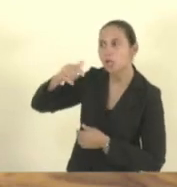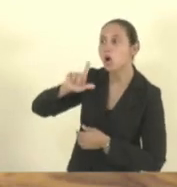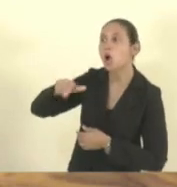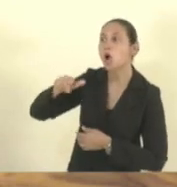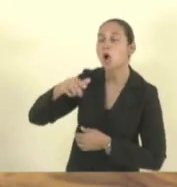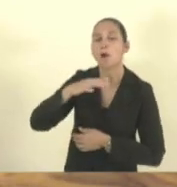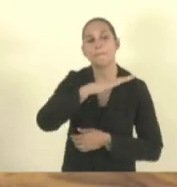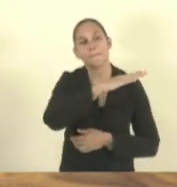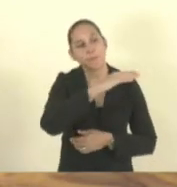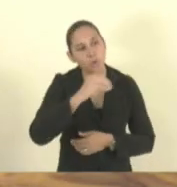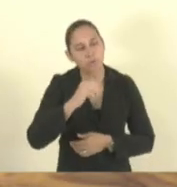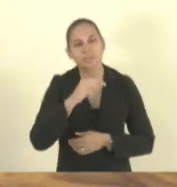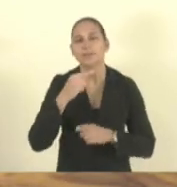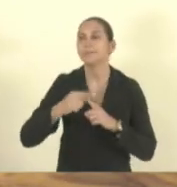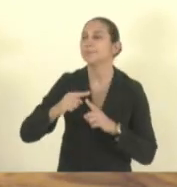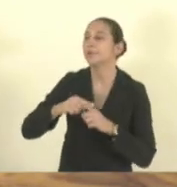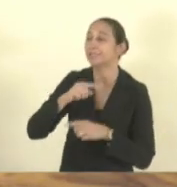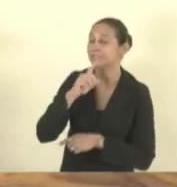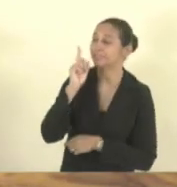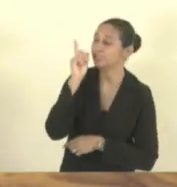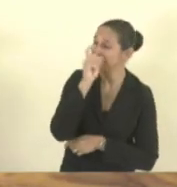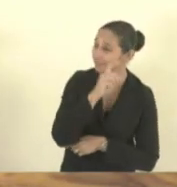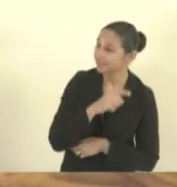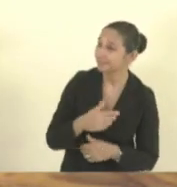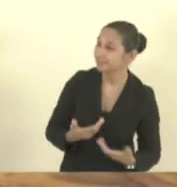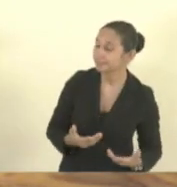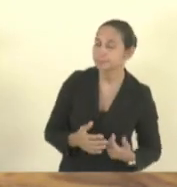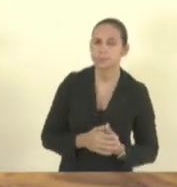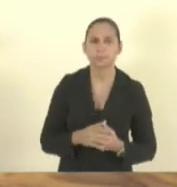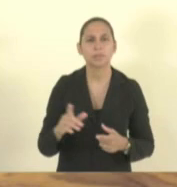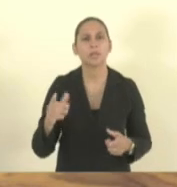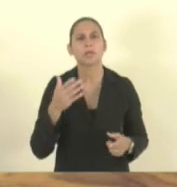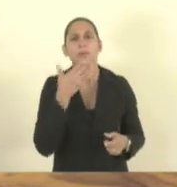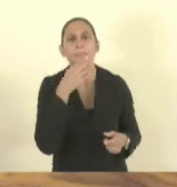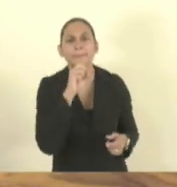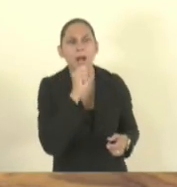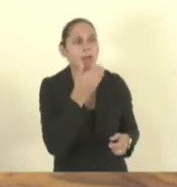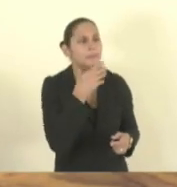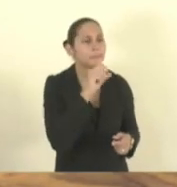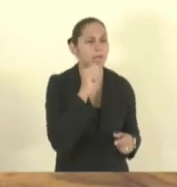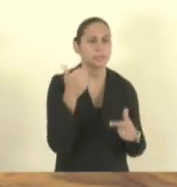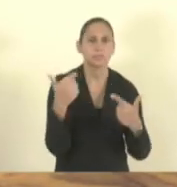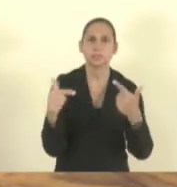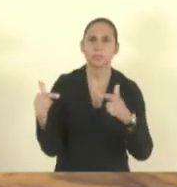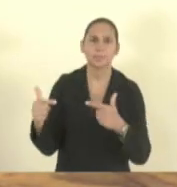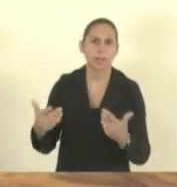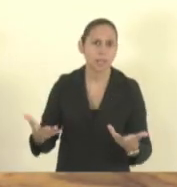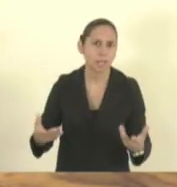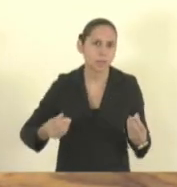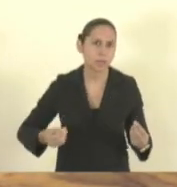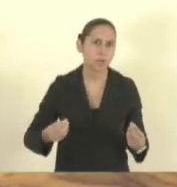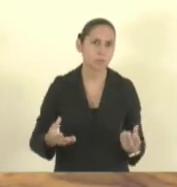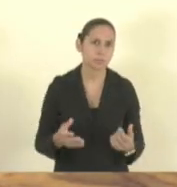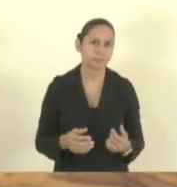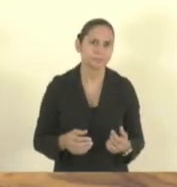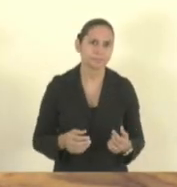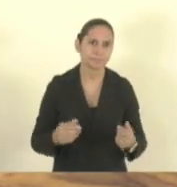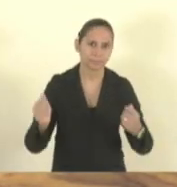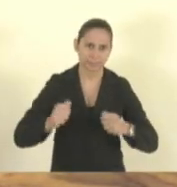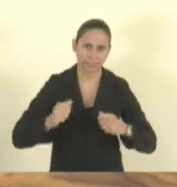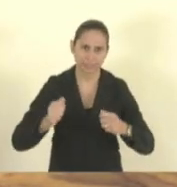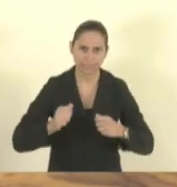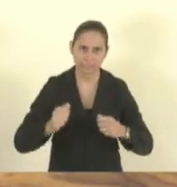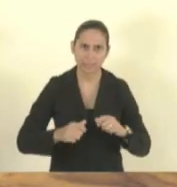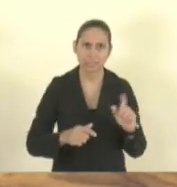E o pai que tem que trabalhar? Ou vocês sinceramente acham que dá para sobreviver com o